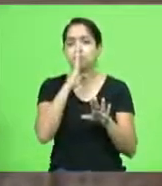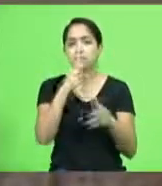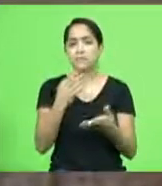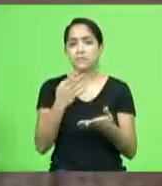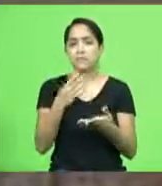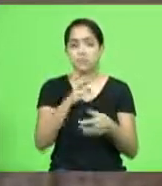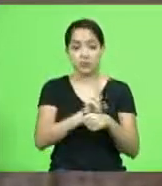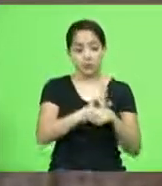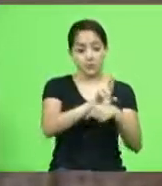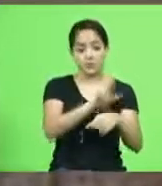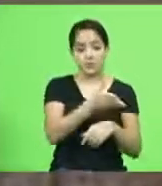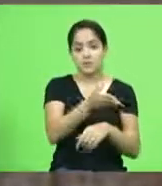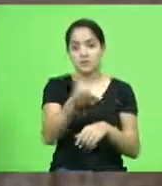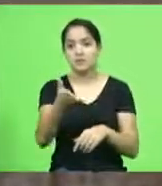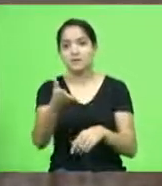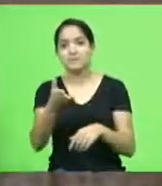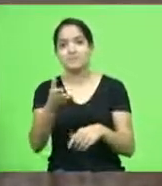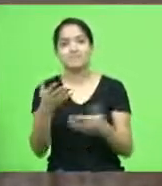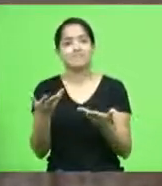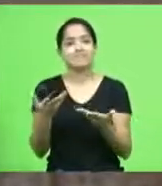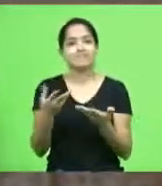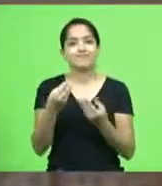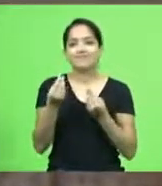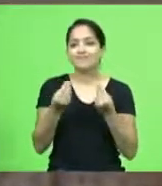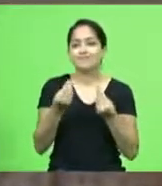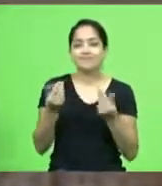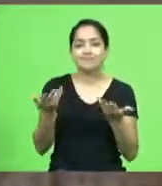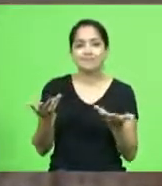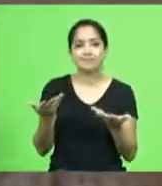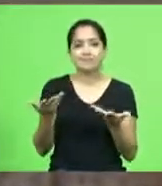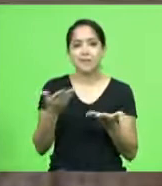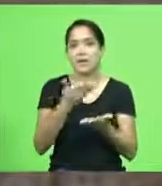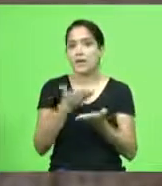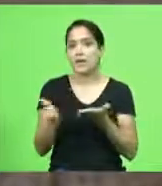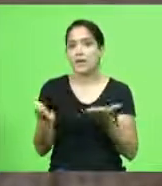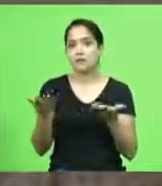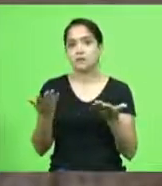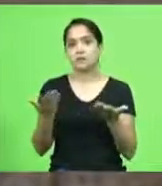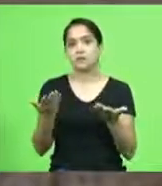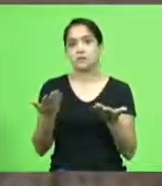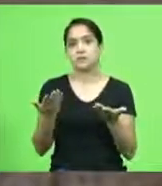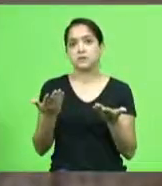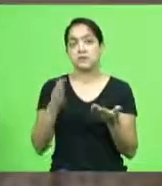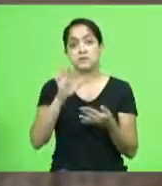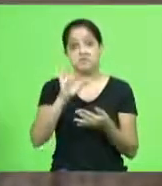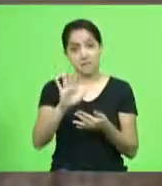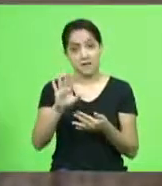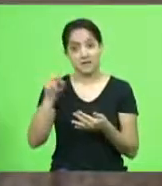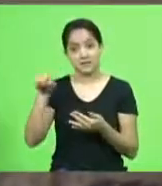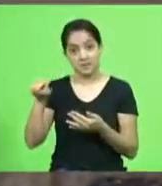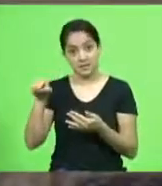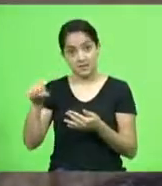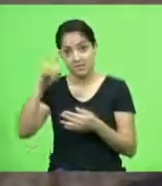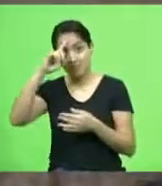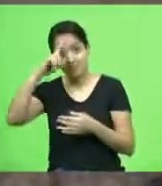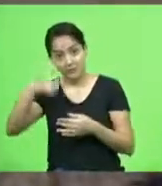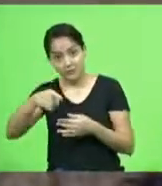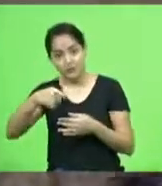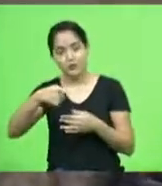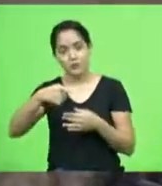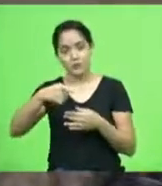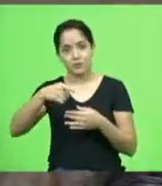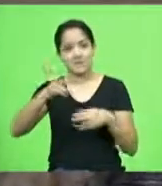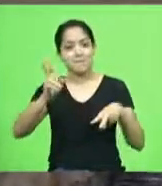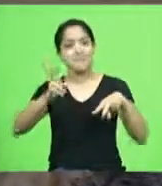não faz mais sentido eu estar aqui e o STF mandou prender um deputado a qual